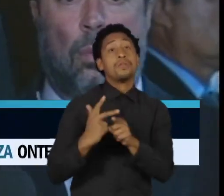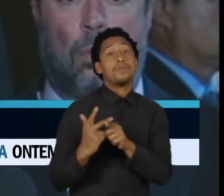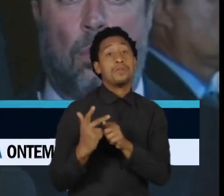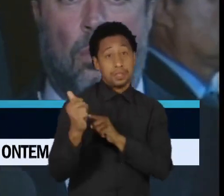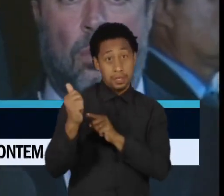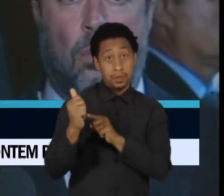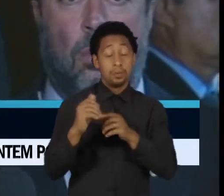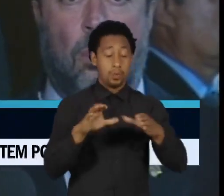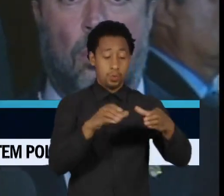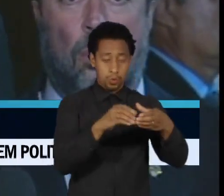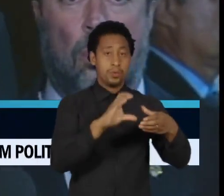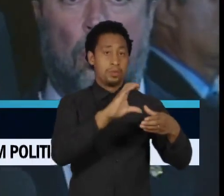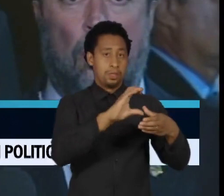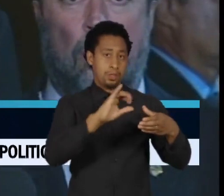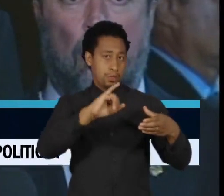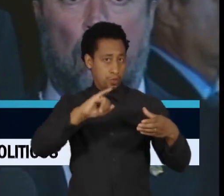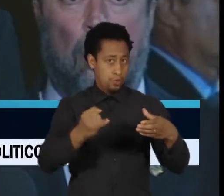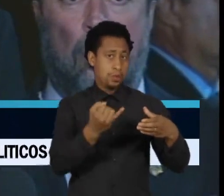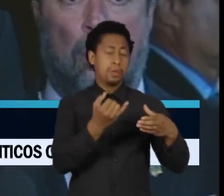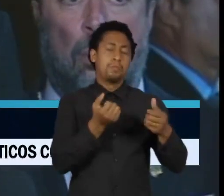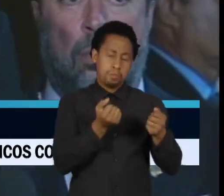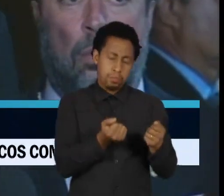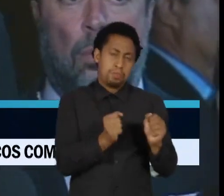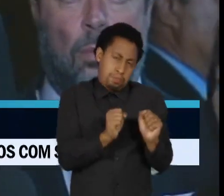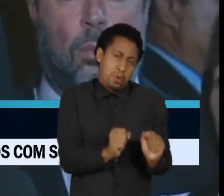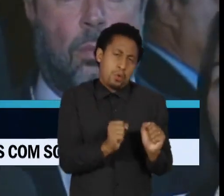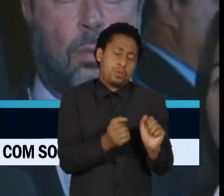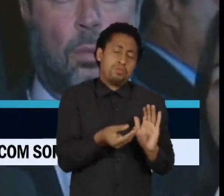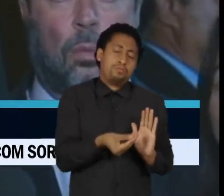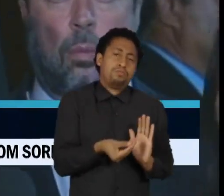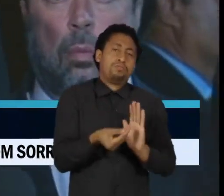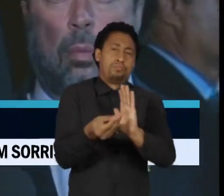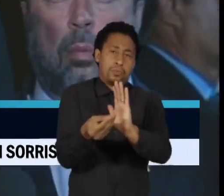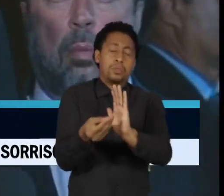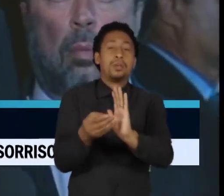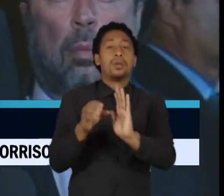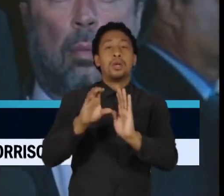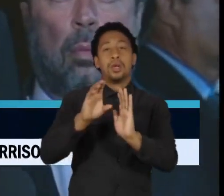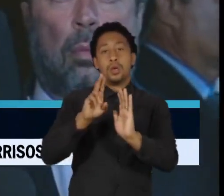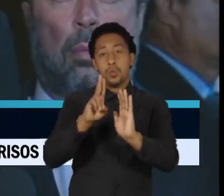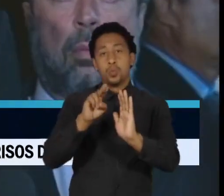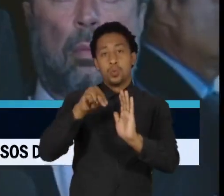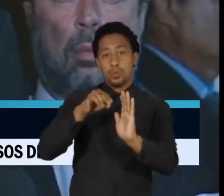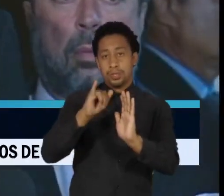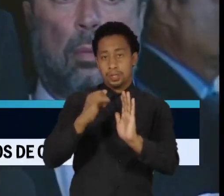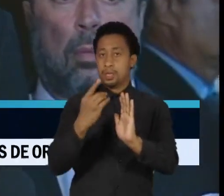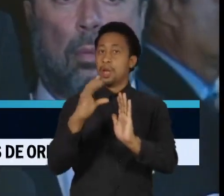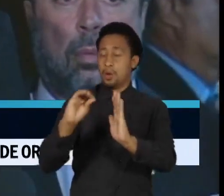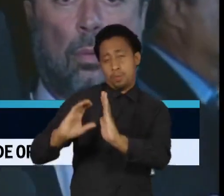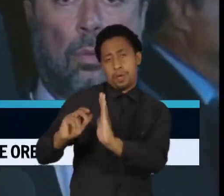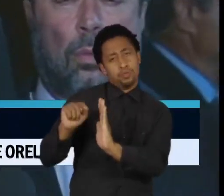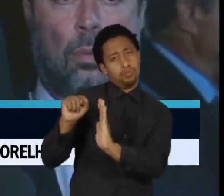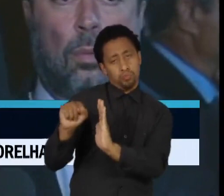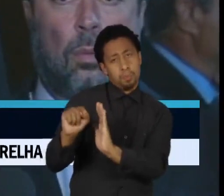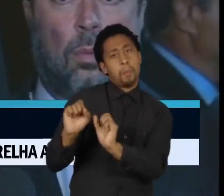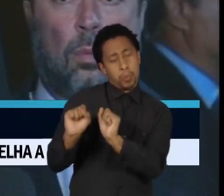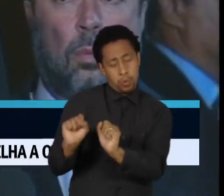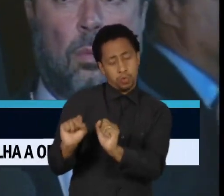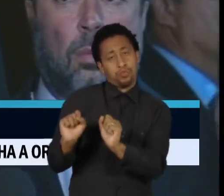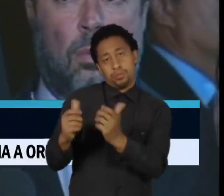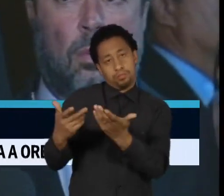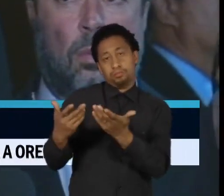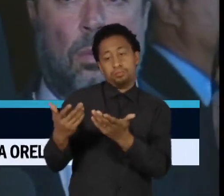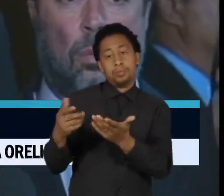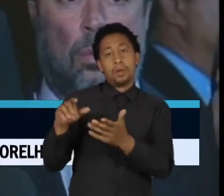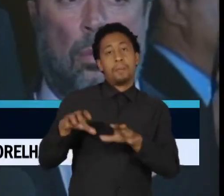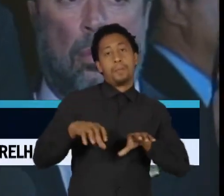CCJ ser destinada à União Brasil, que é o partido que ele até há pouco tempo liderava. Então, há sim essa possibilidade de estar na União Brasil. Se